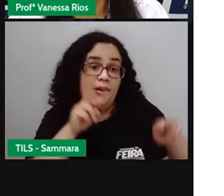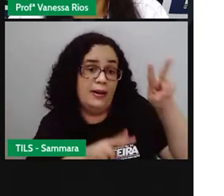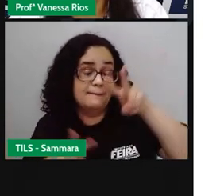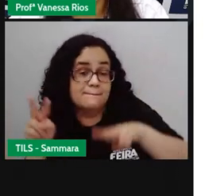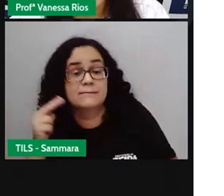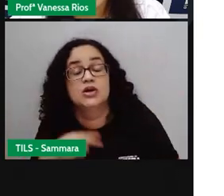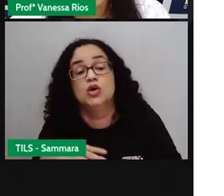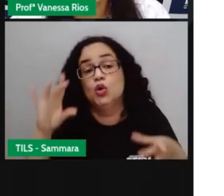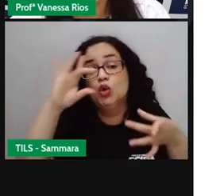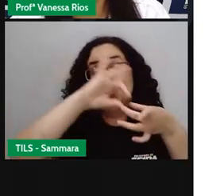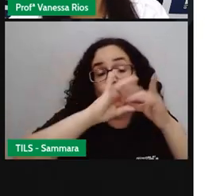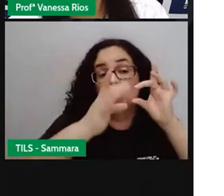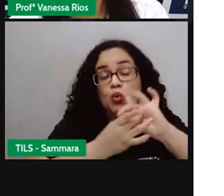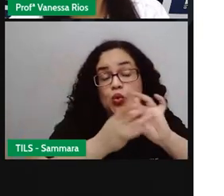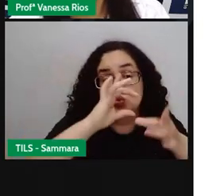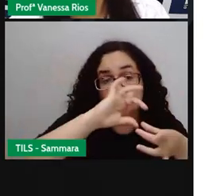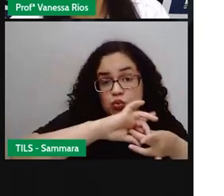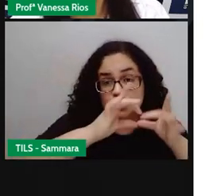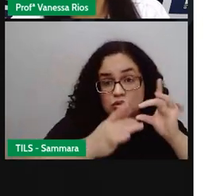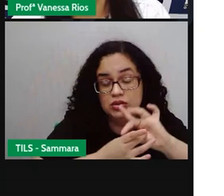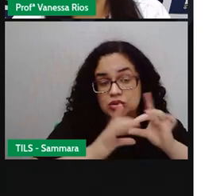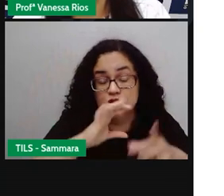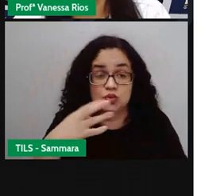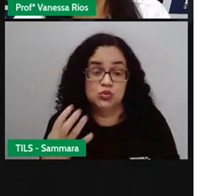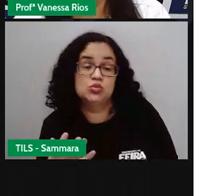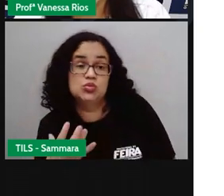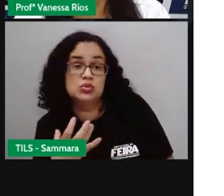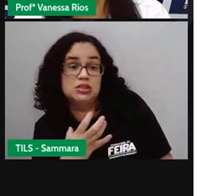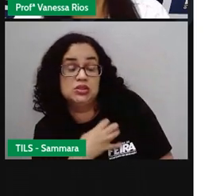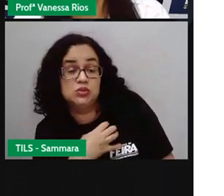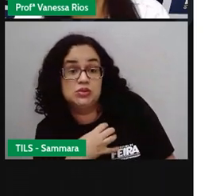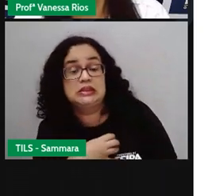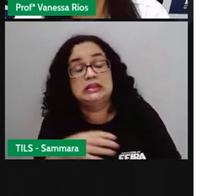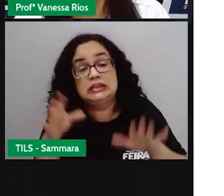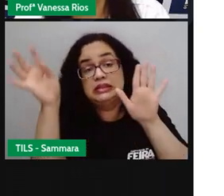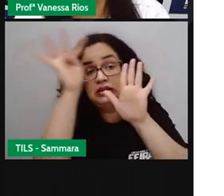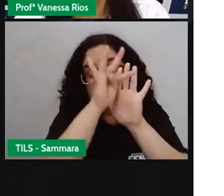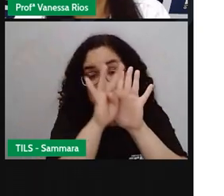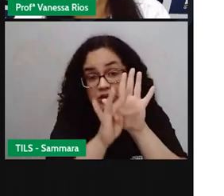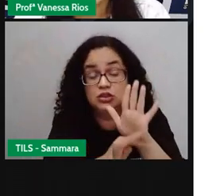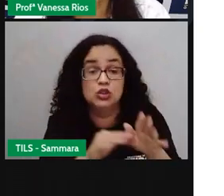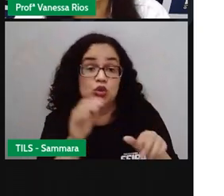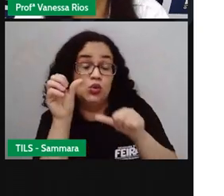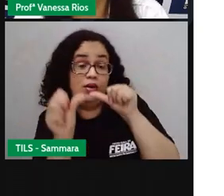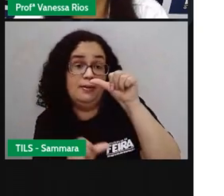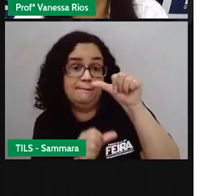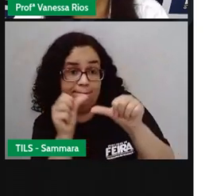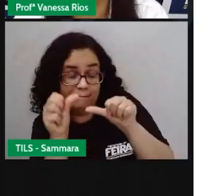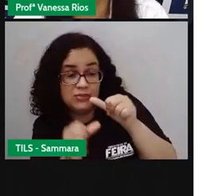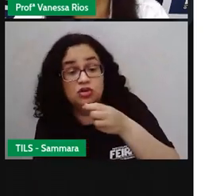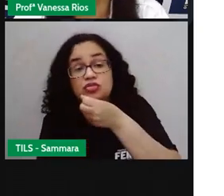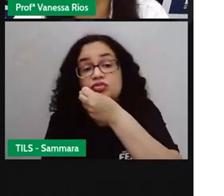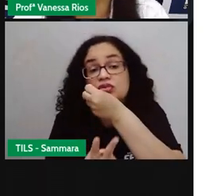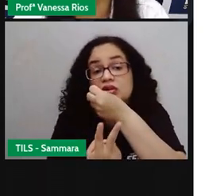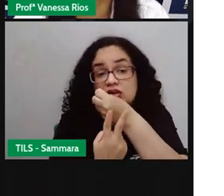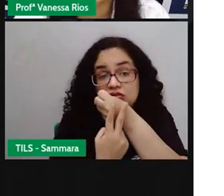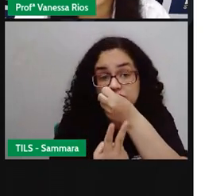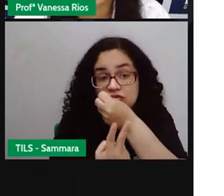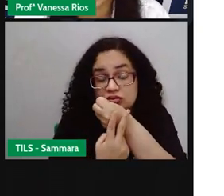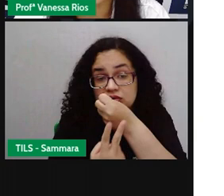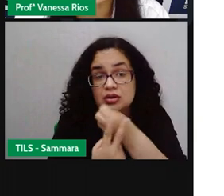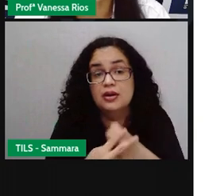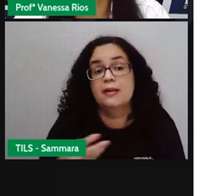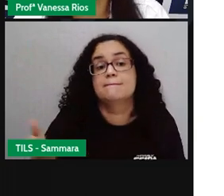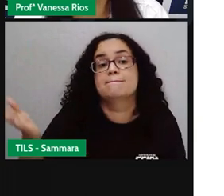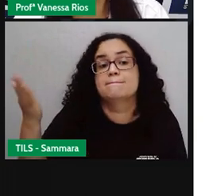aqui um pouco do contexto, né? O sentido do texto, ele fica modificado quando os verbos que estavam no